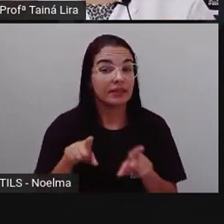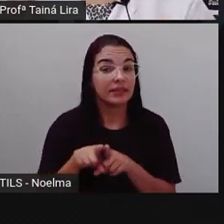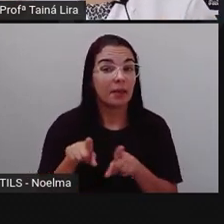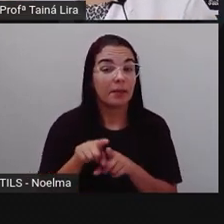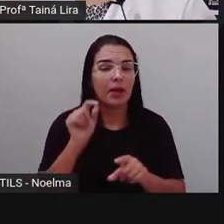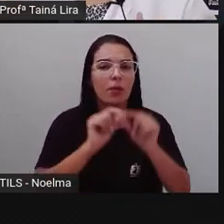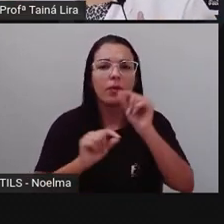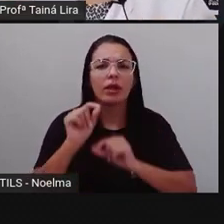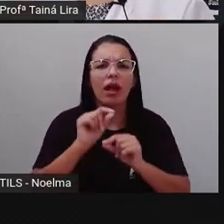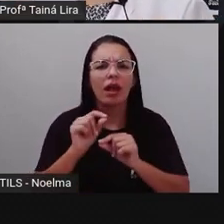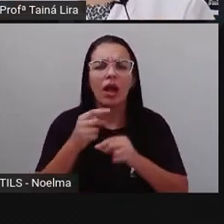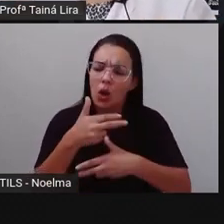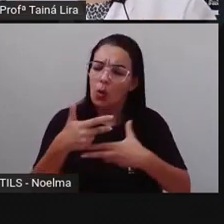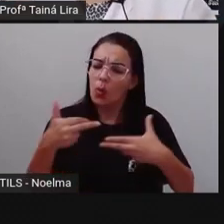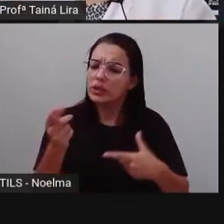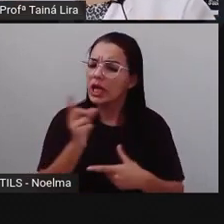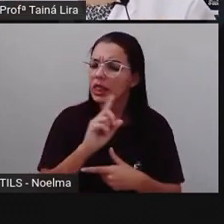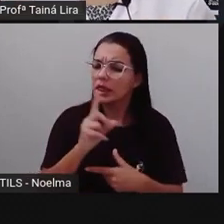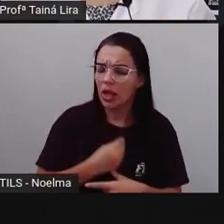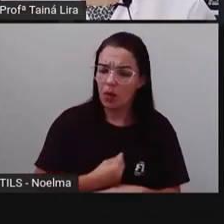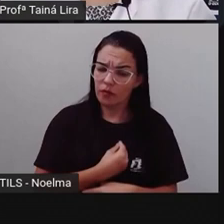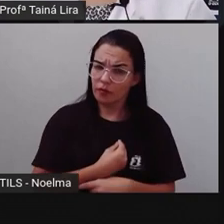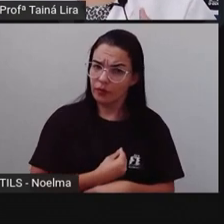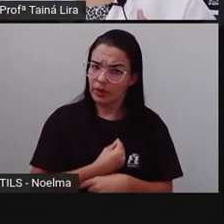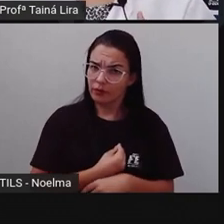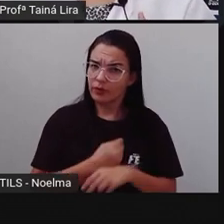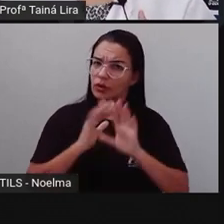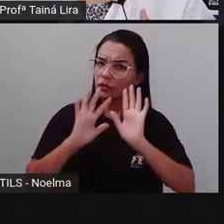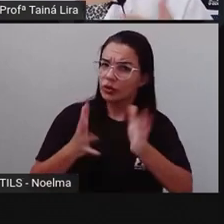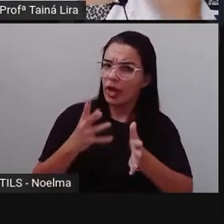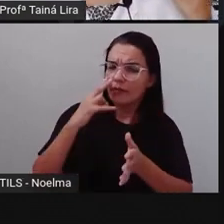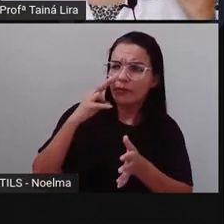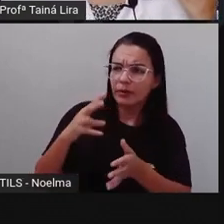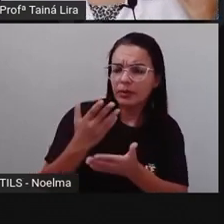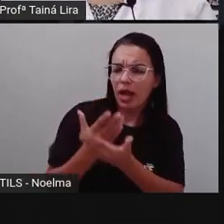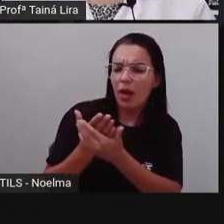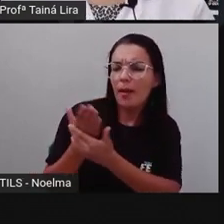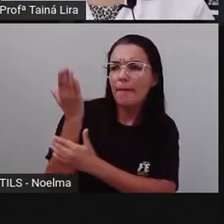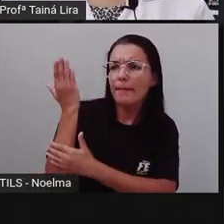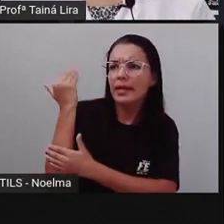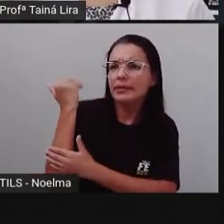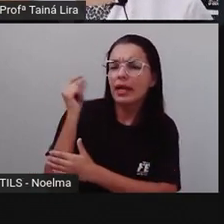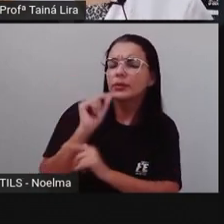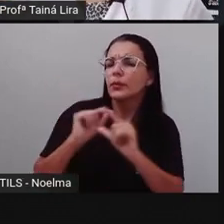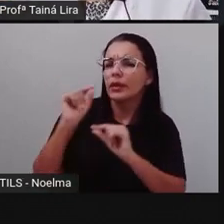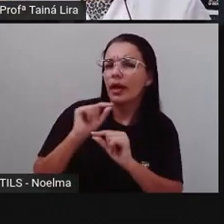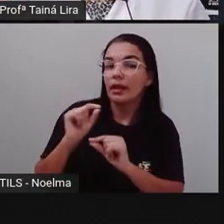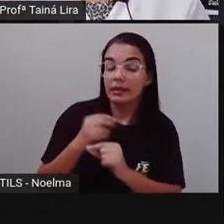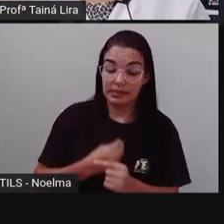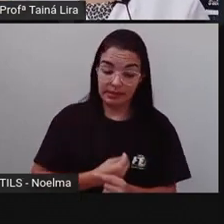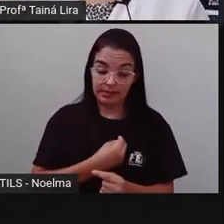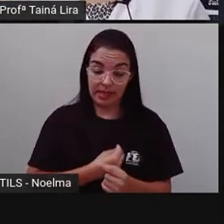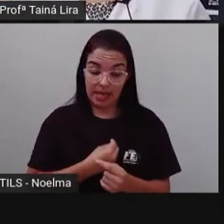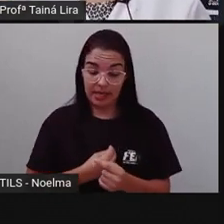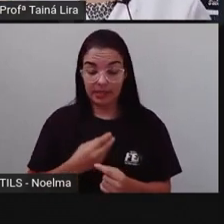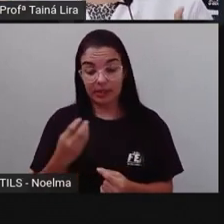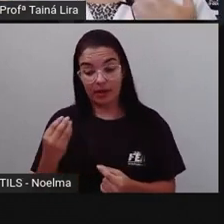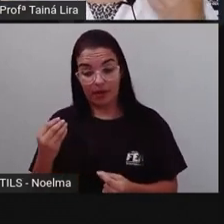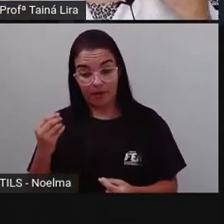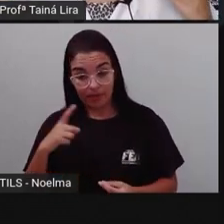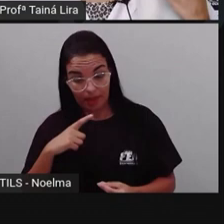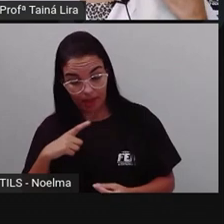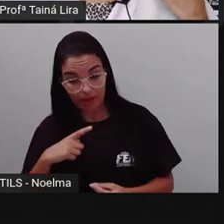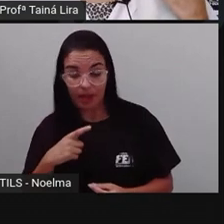ali, Elementos não vivos, não é? Que nós já vimos sobre isso, Em uma aula anterior. Ou então, seres vivos. E elementos não